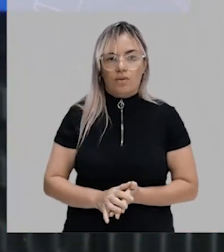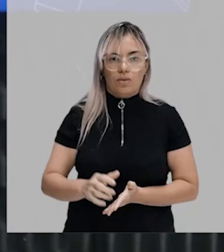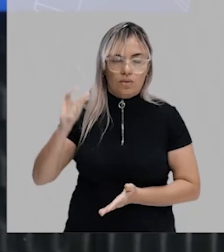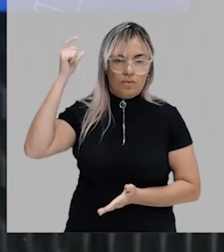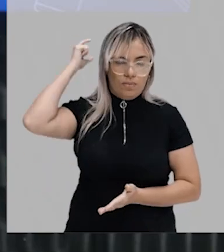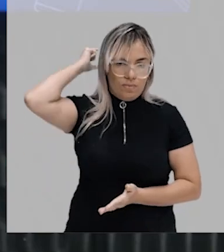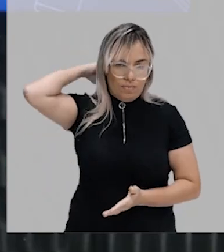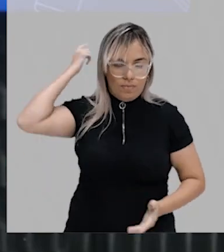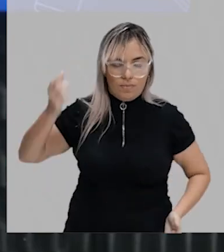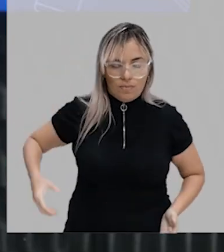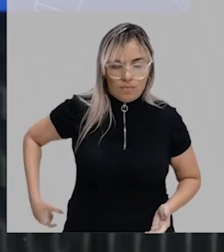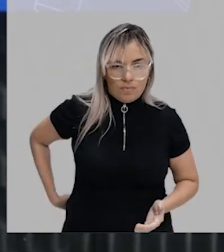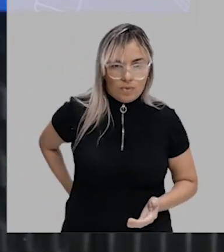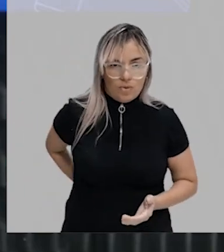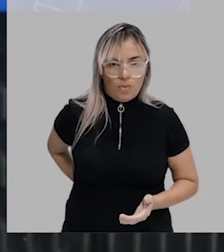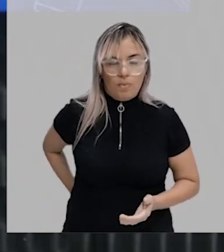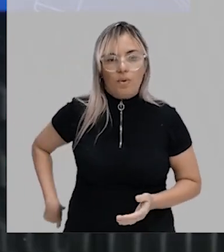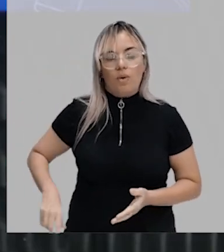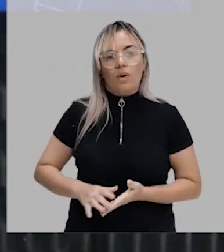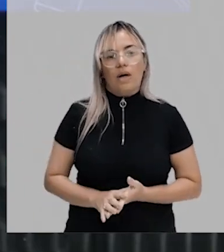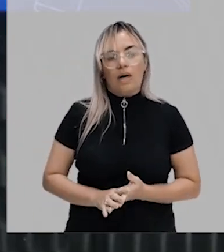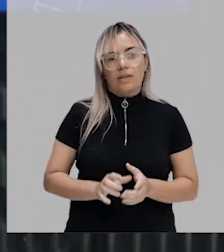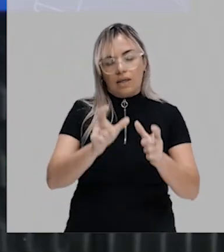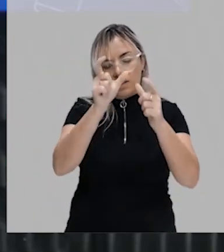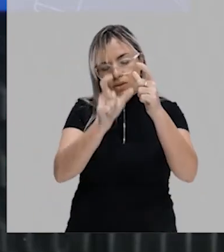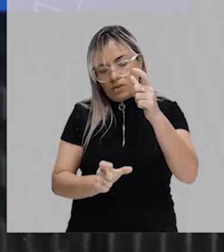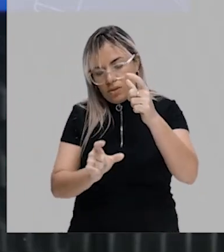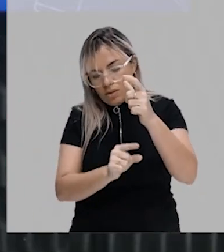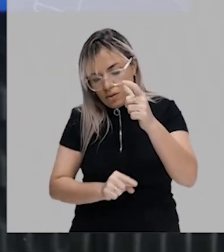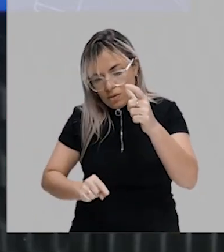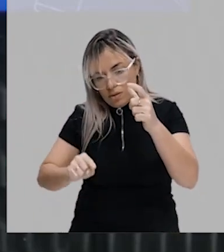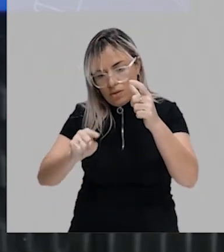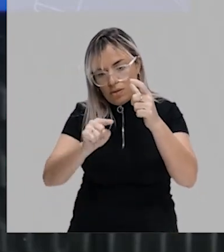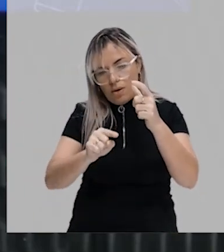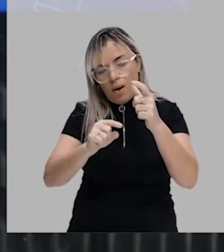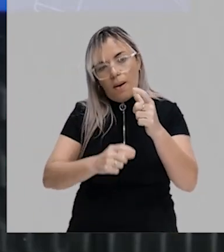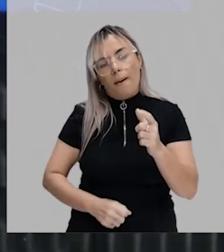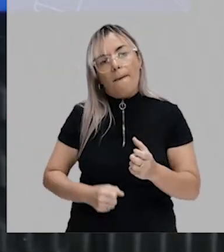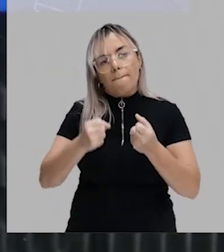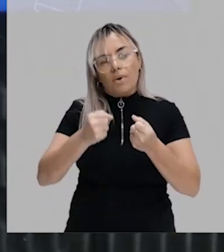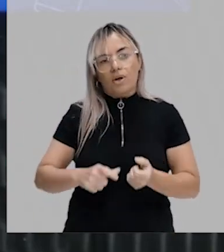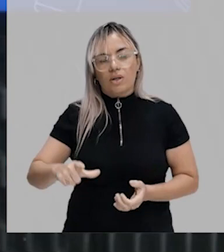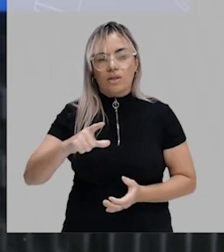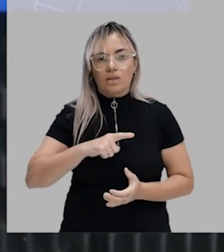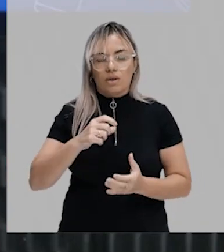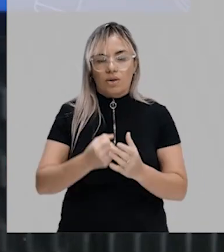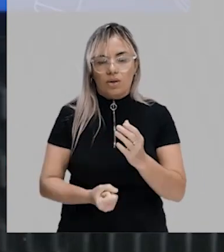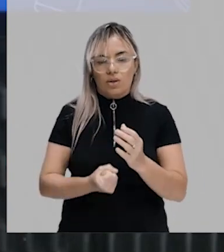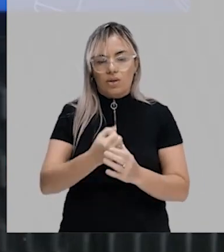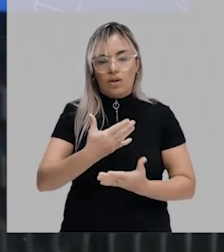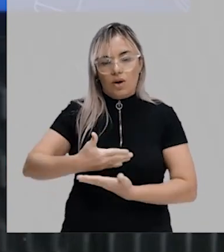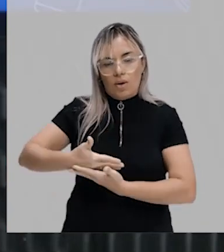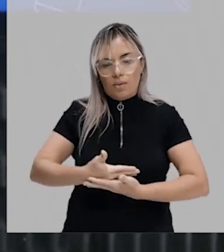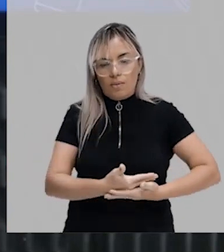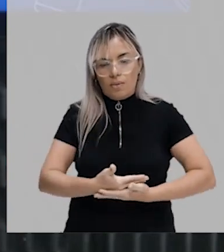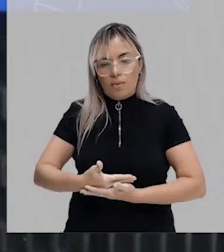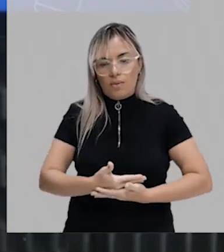do embrião, da coluna lombar, o embrião pode dar origem a bebê com a chamada espinha bífida, tá?